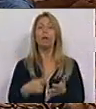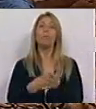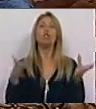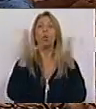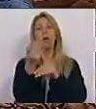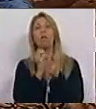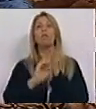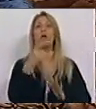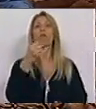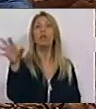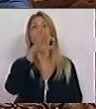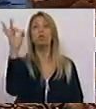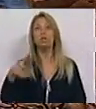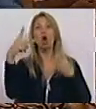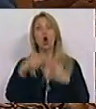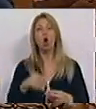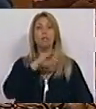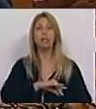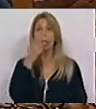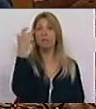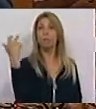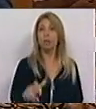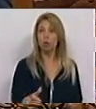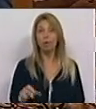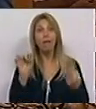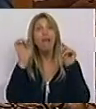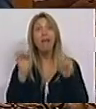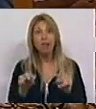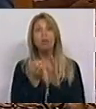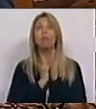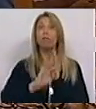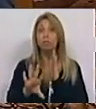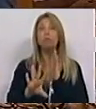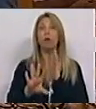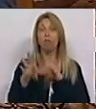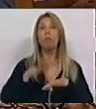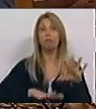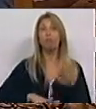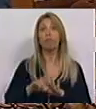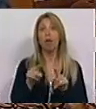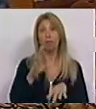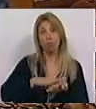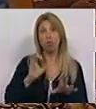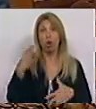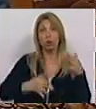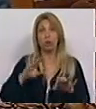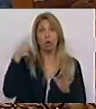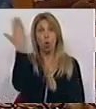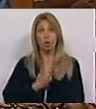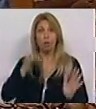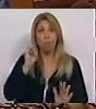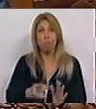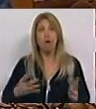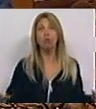devolução de 20% dos cortes dos salários e das pensões. Esta devolução foi feita por determinação do Tribunal Constitucional,